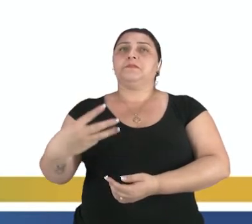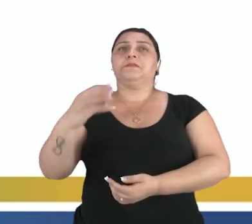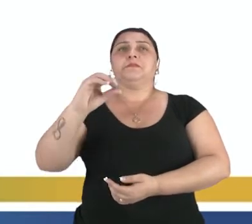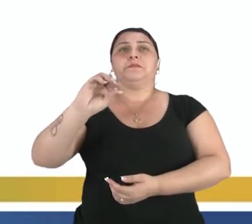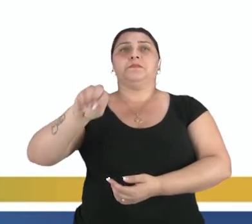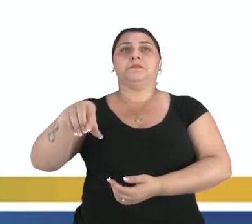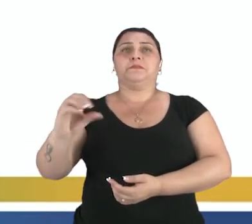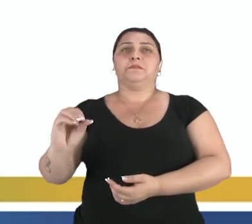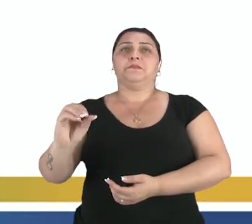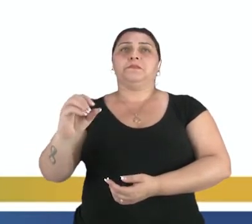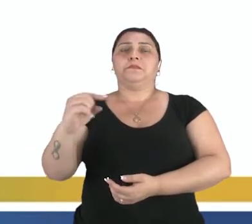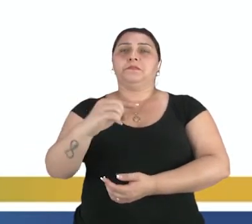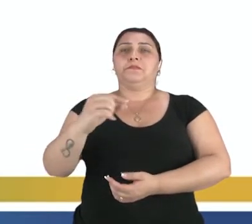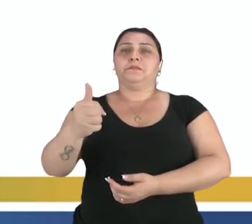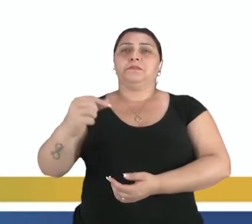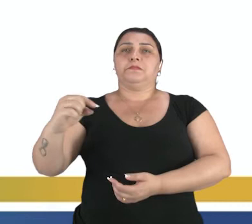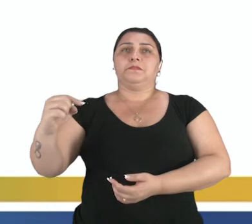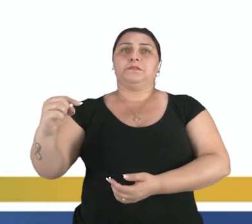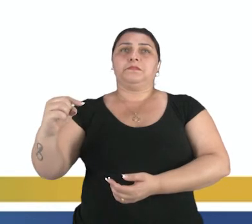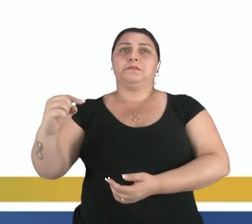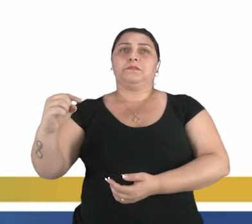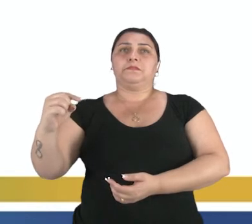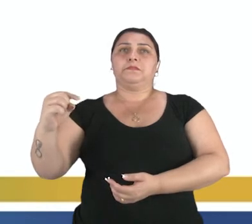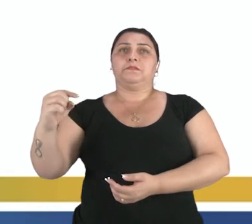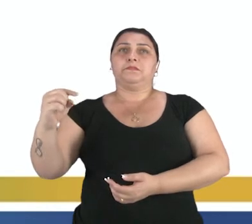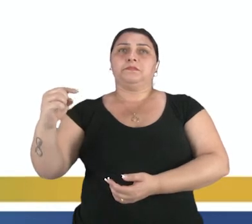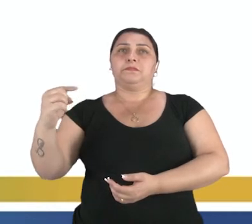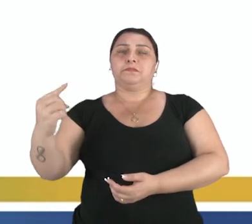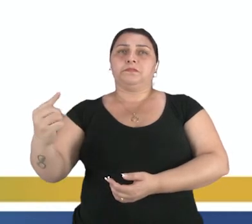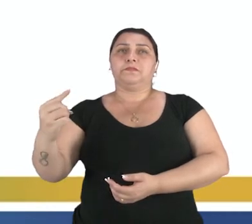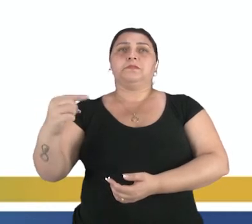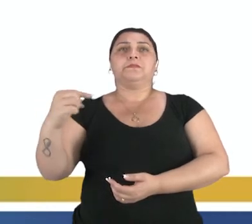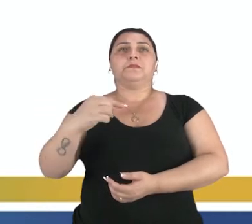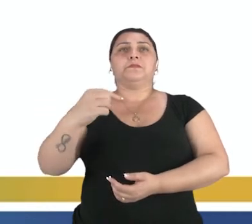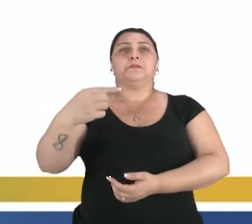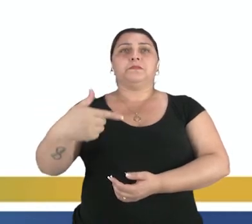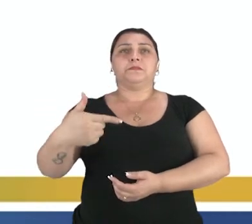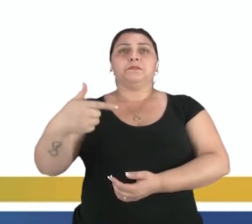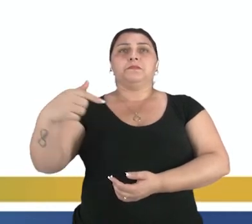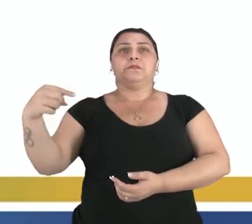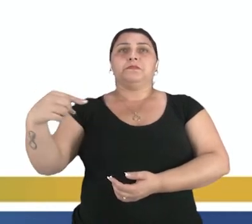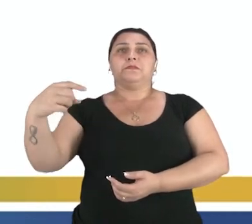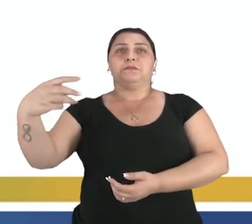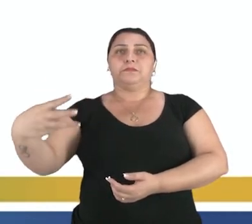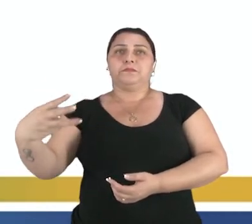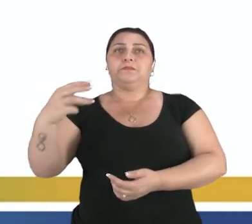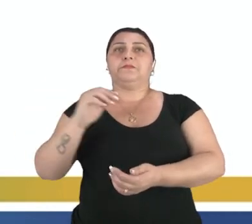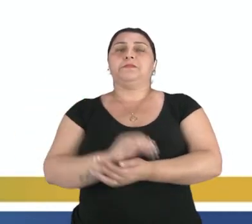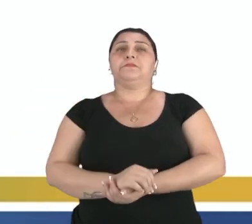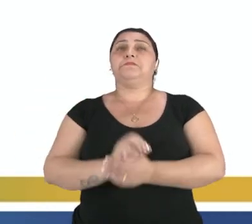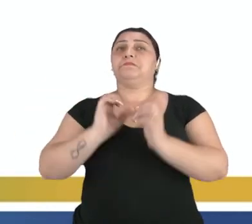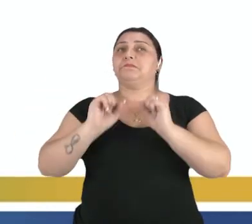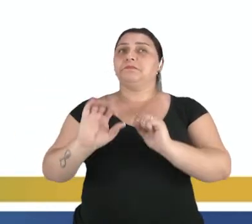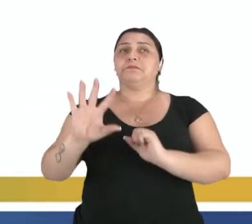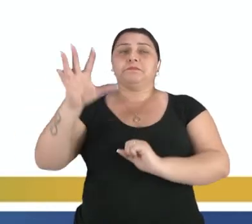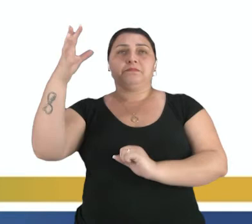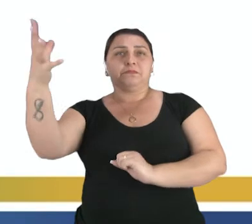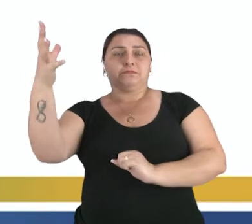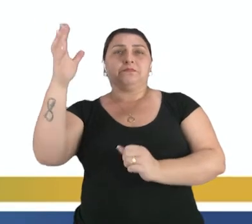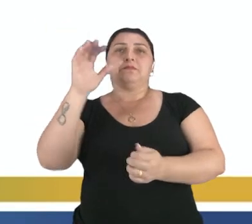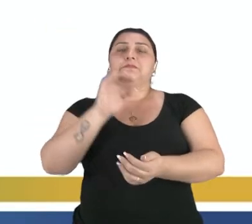0 e 1, menos 1 e 1, menos 2 e menos 3. Isso pode acontecer